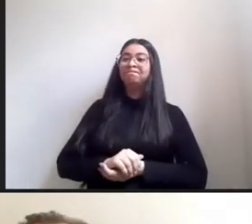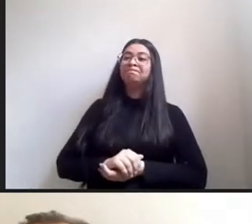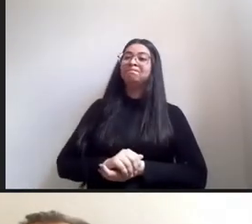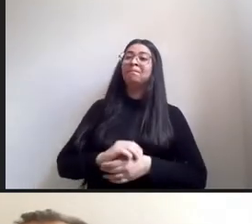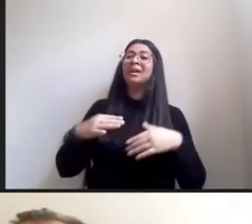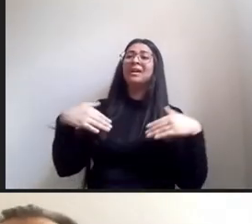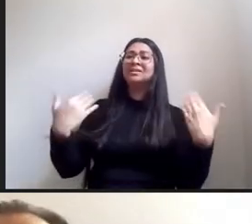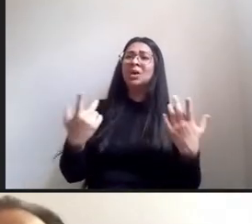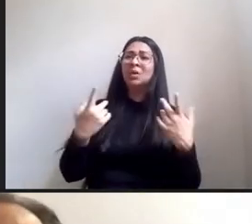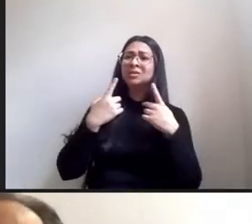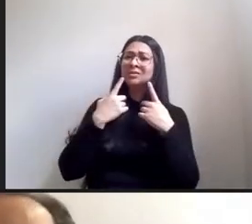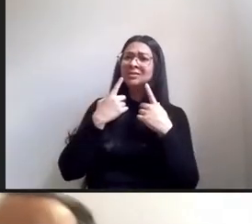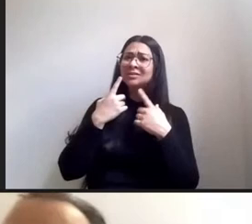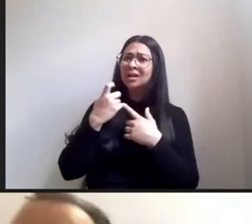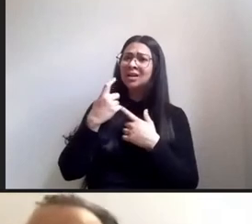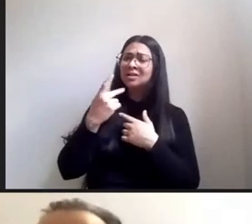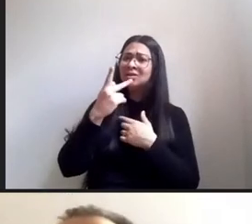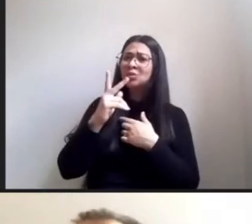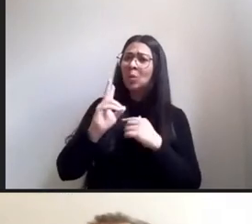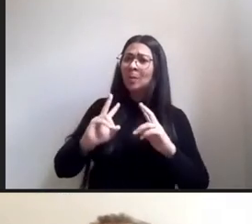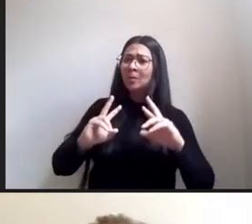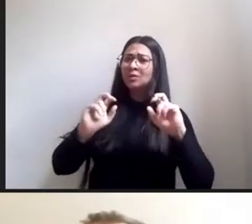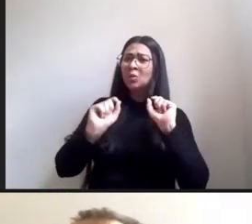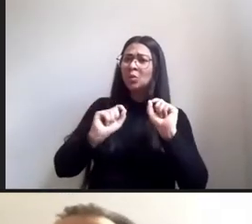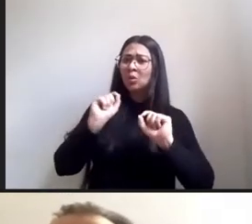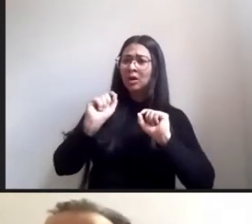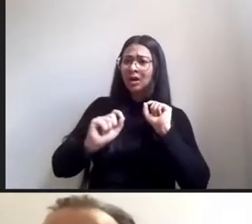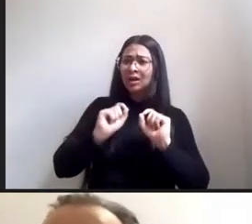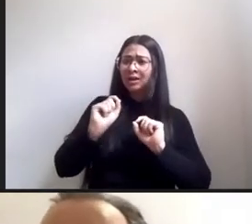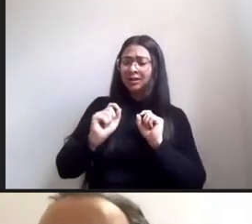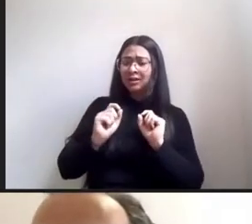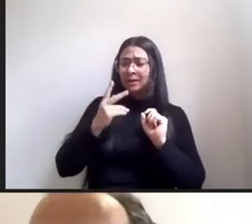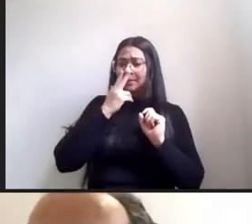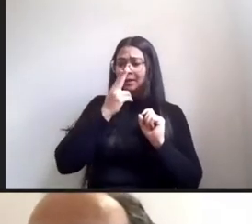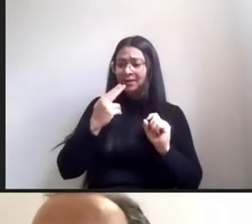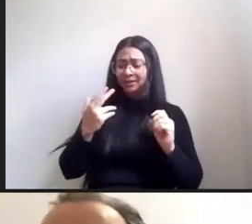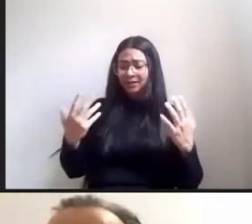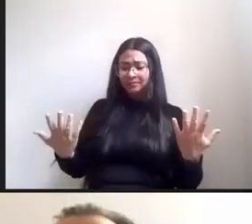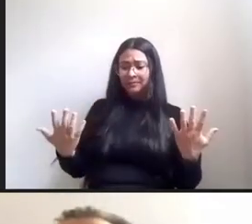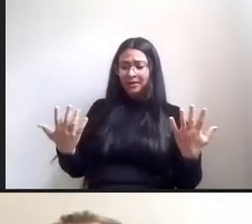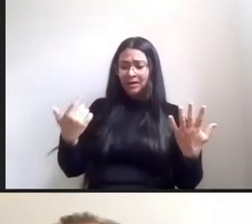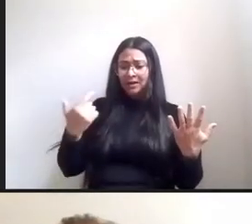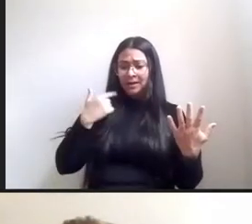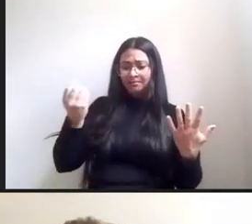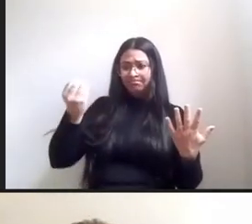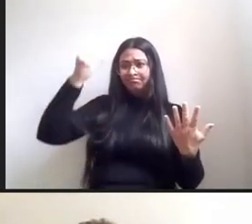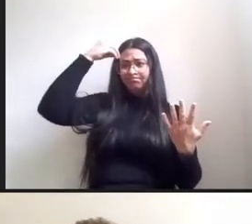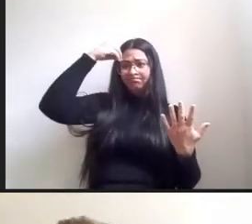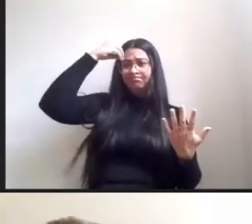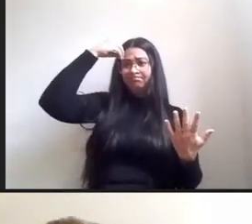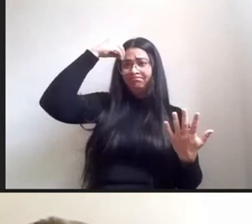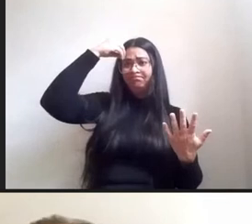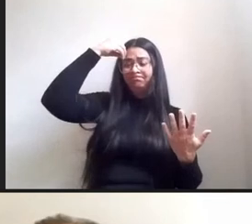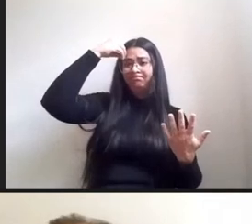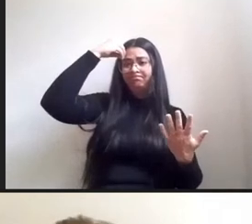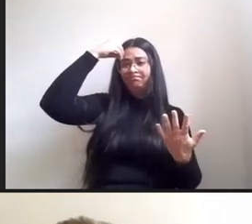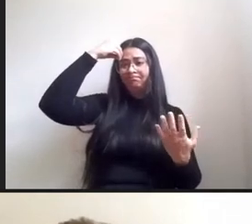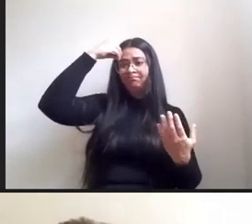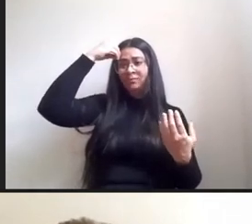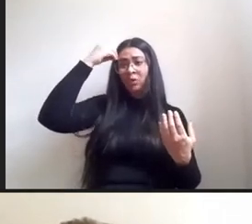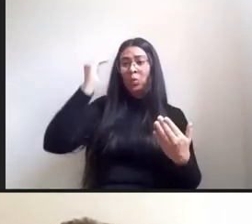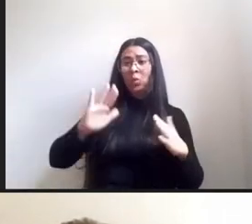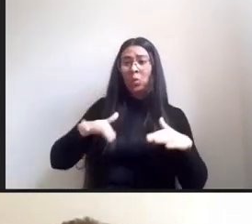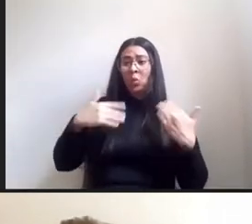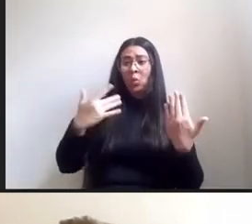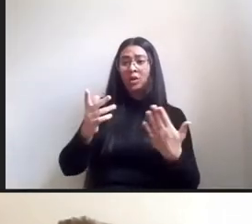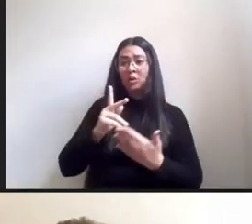Luiz Eduardo porque é realmente o que ficou muito presente desde quando o Enio encerrou